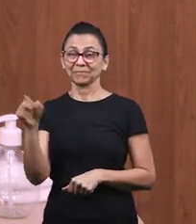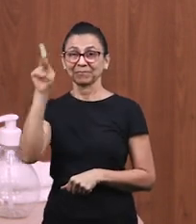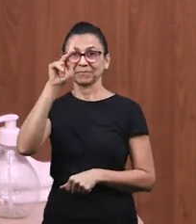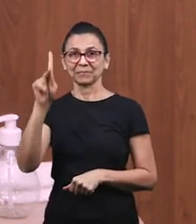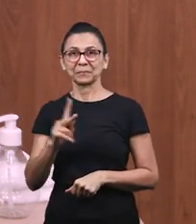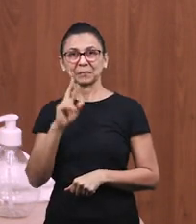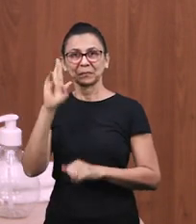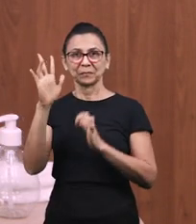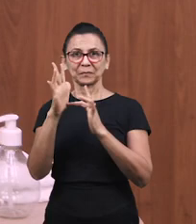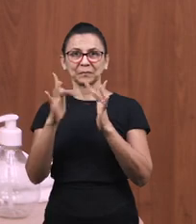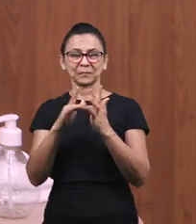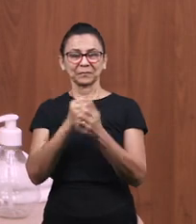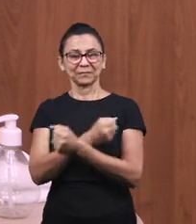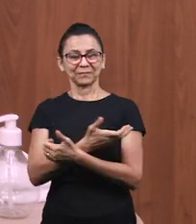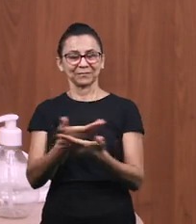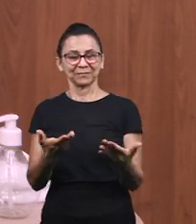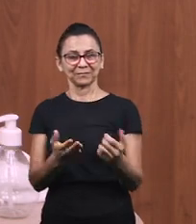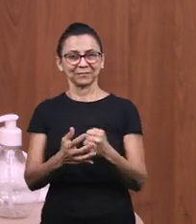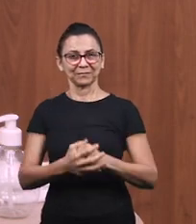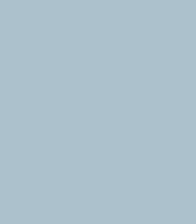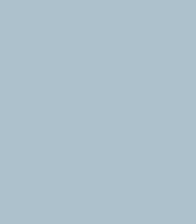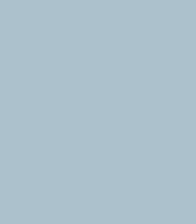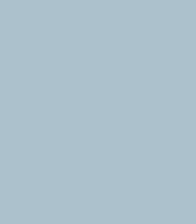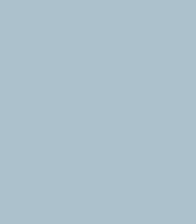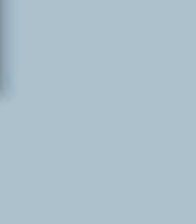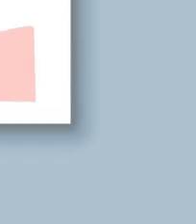irmãos. A paz do Senhor Jesus a todos!